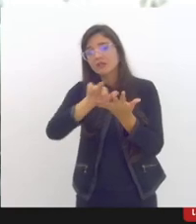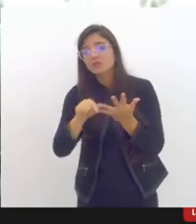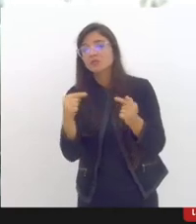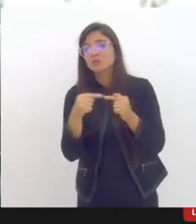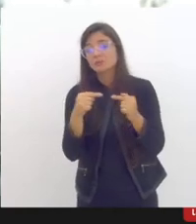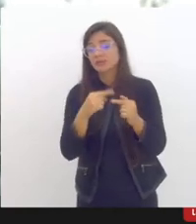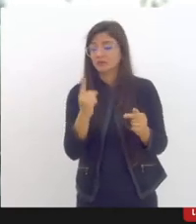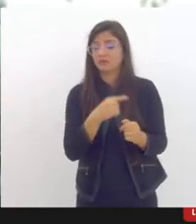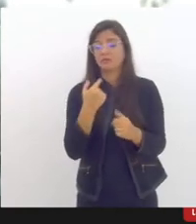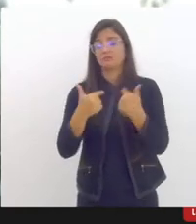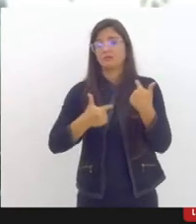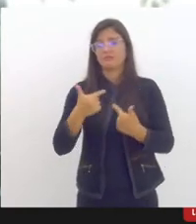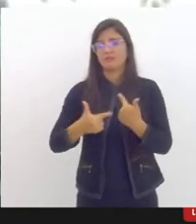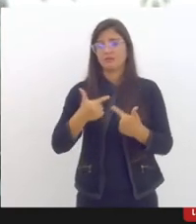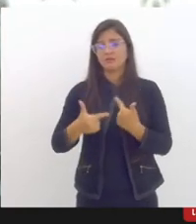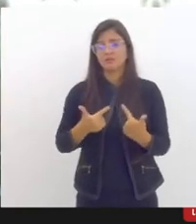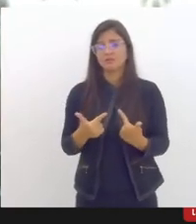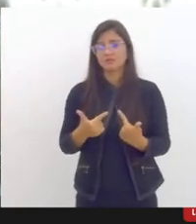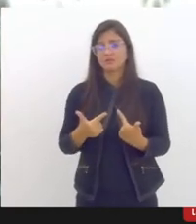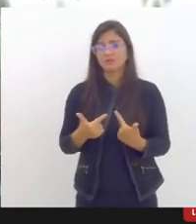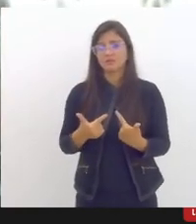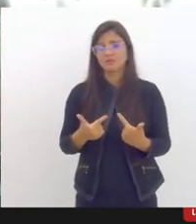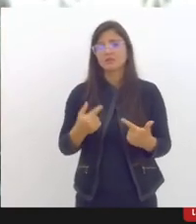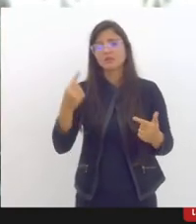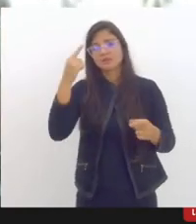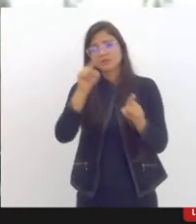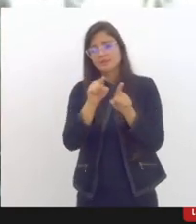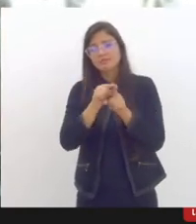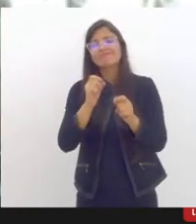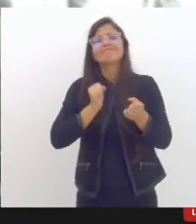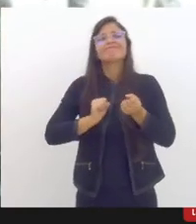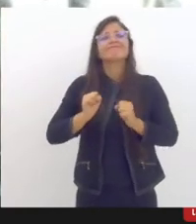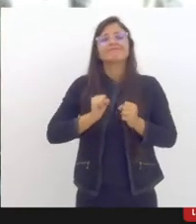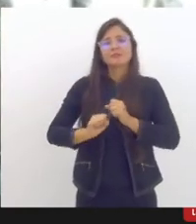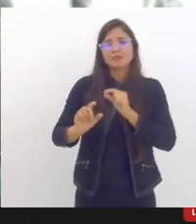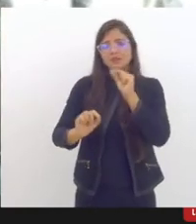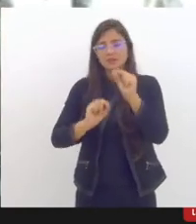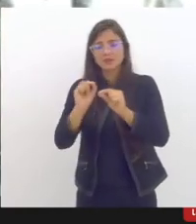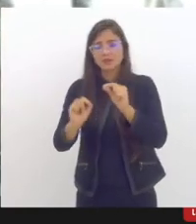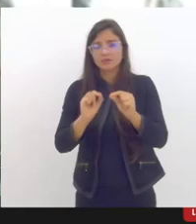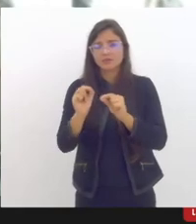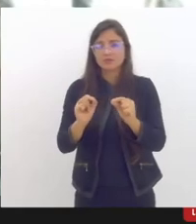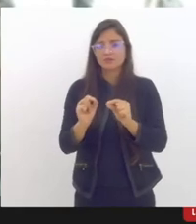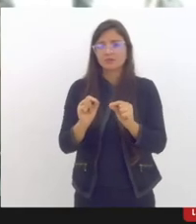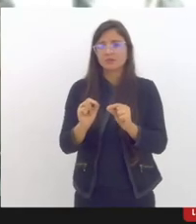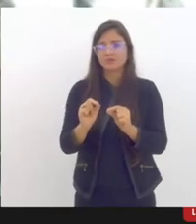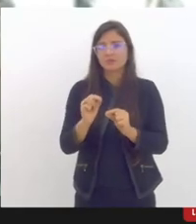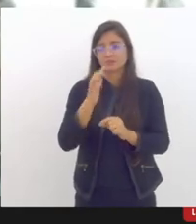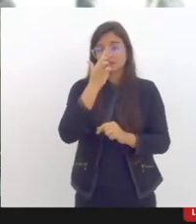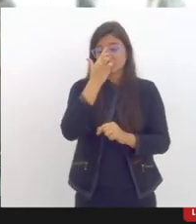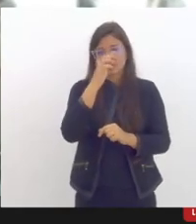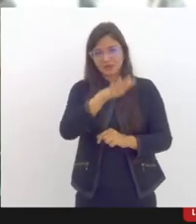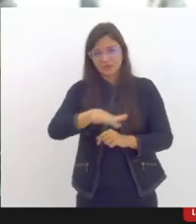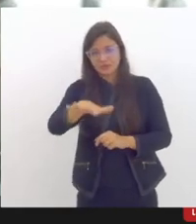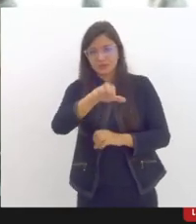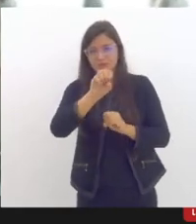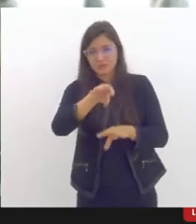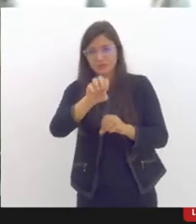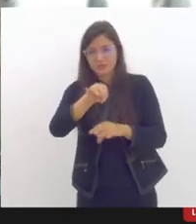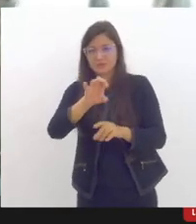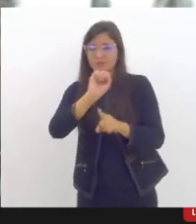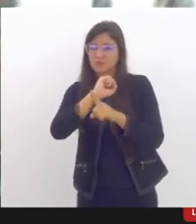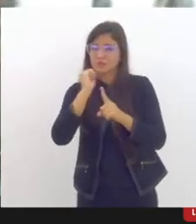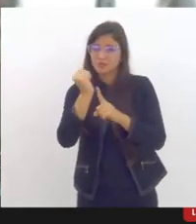profissional quanto por atender os anseios por democratização dos direitos sociais no espaço da educação assim